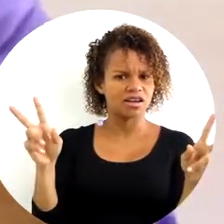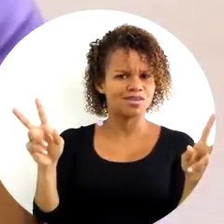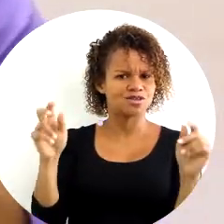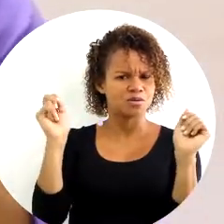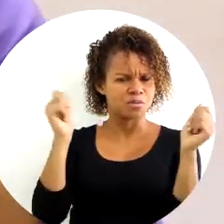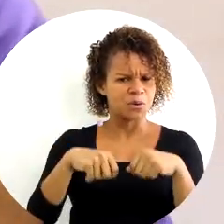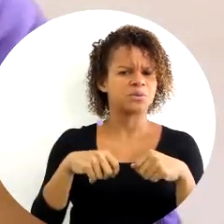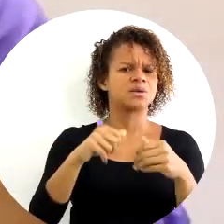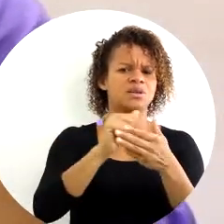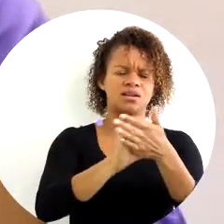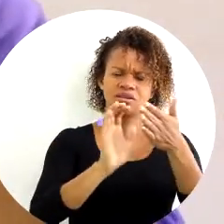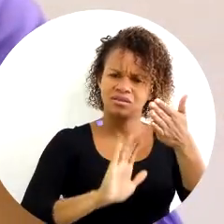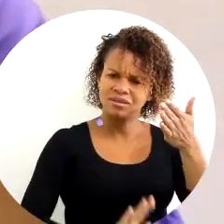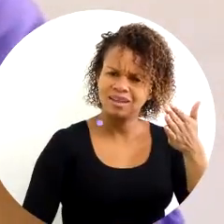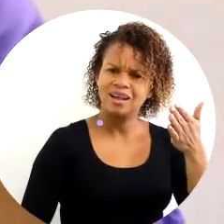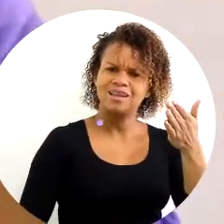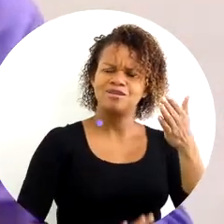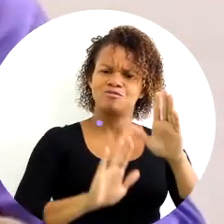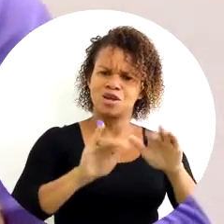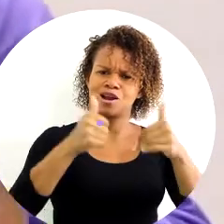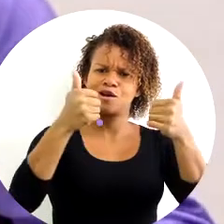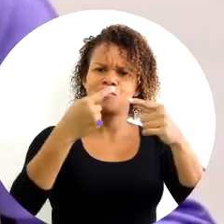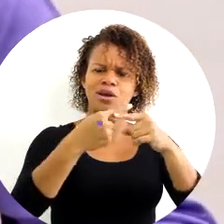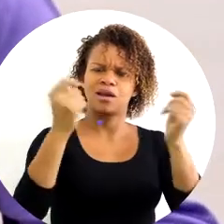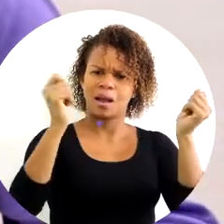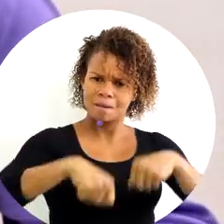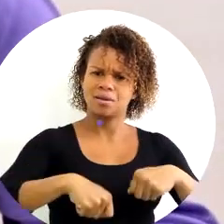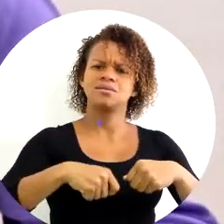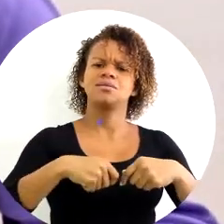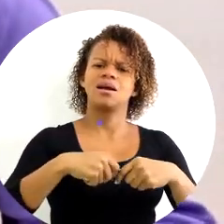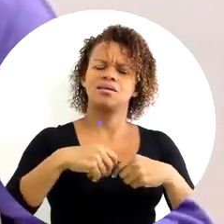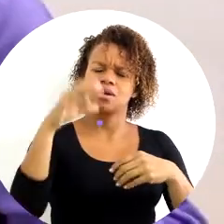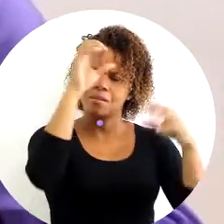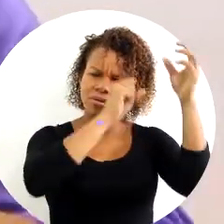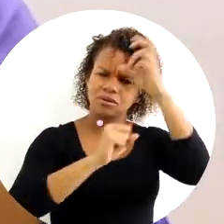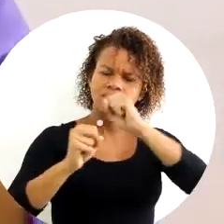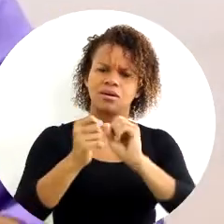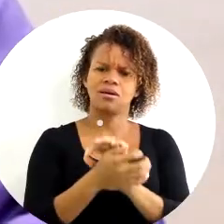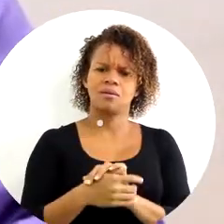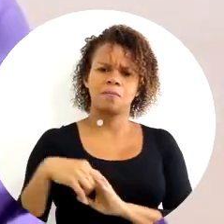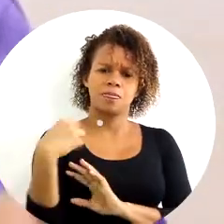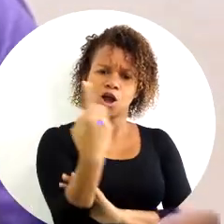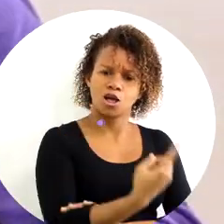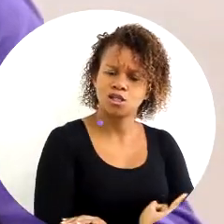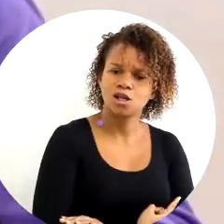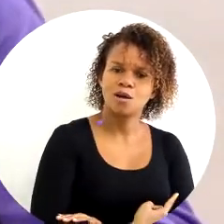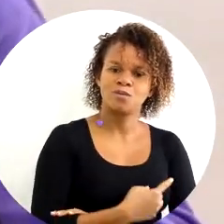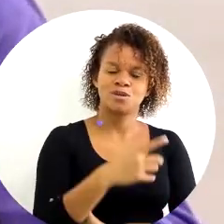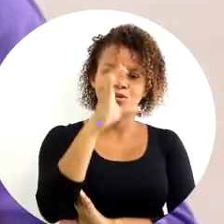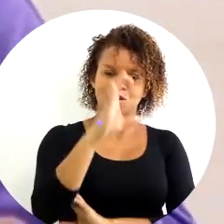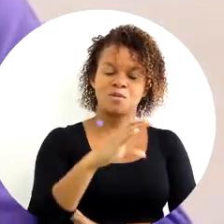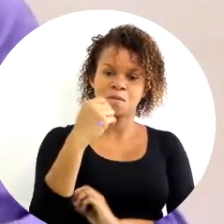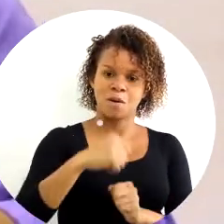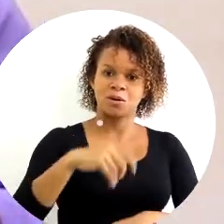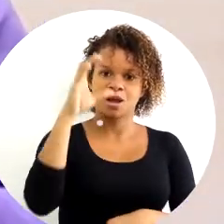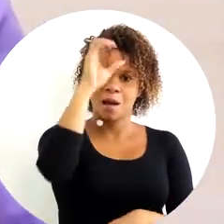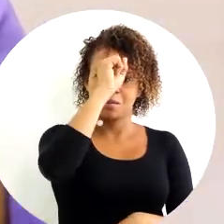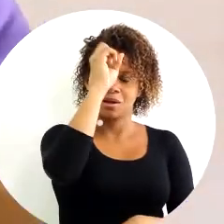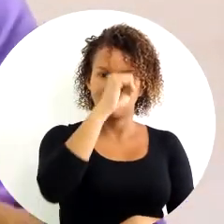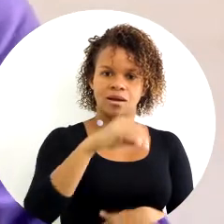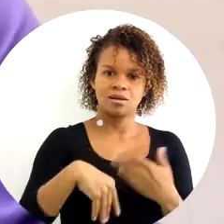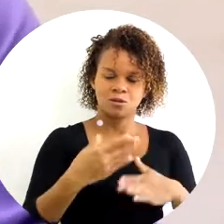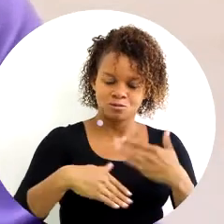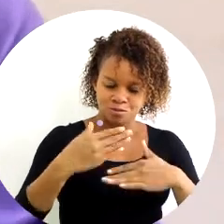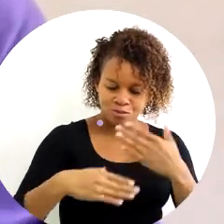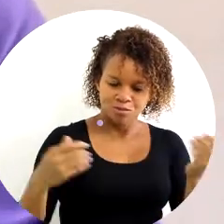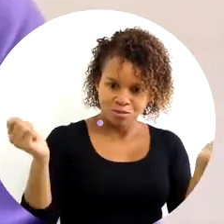pode reexecutar a tarefa de modo melhor porque tem capacidade de aprender, nós somos indivíduos que podemos aprender, e